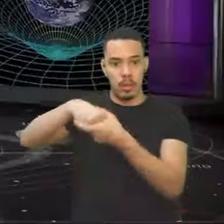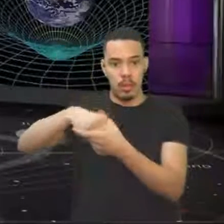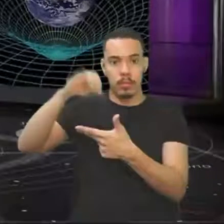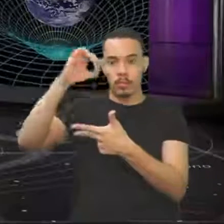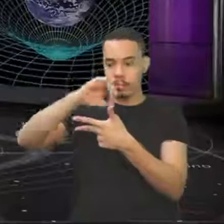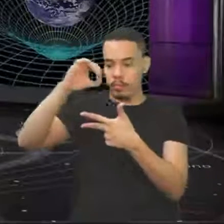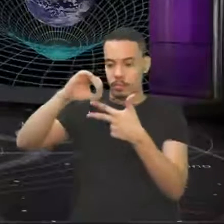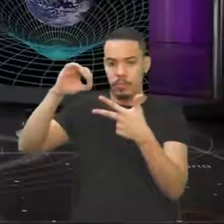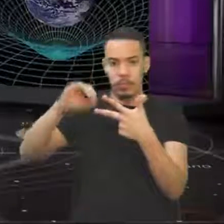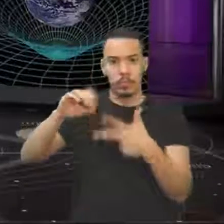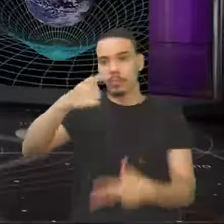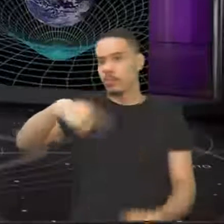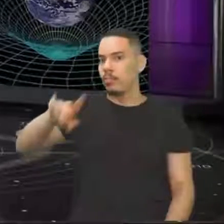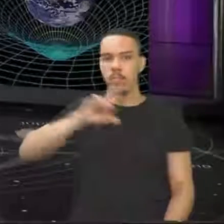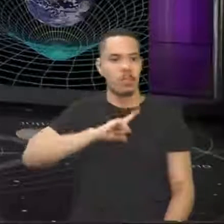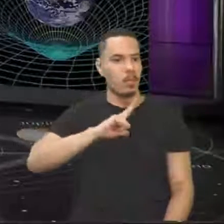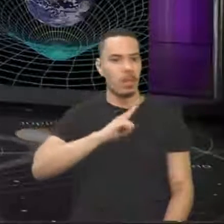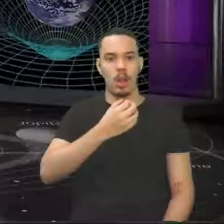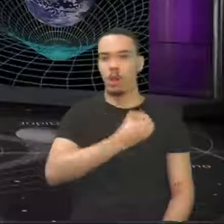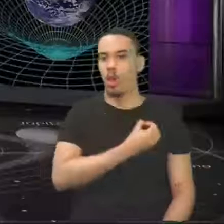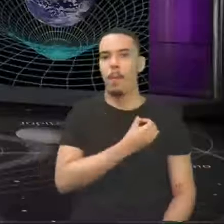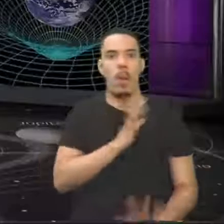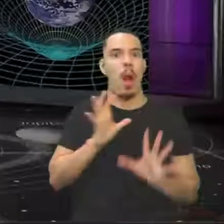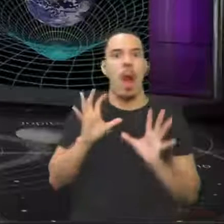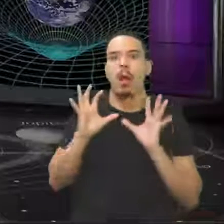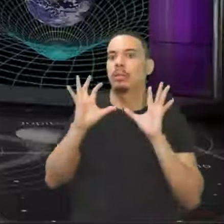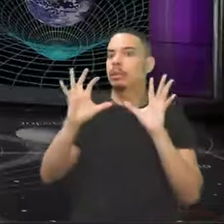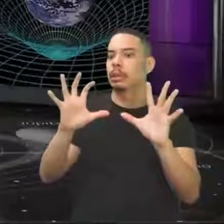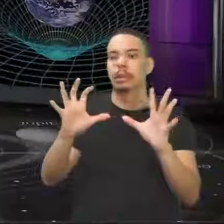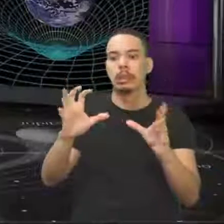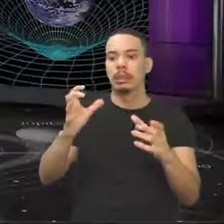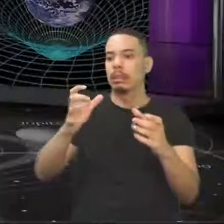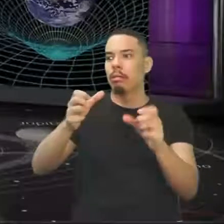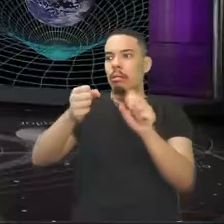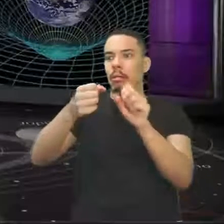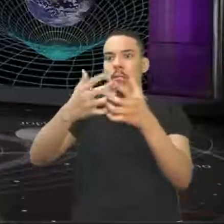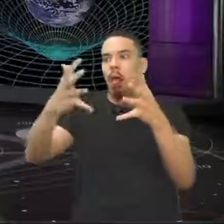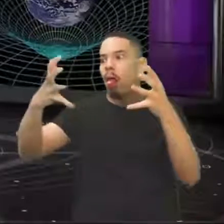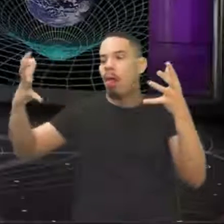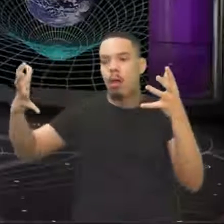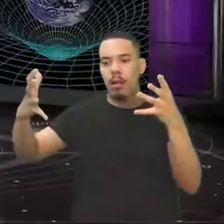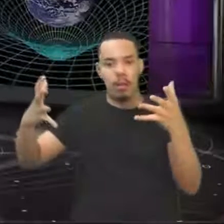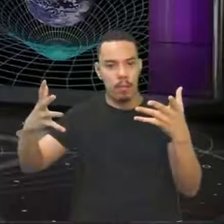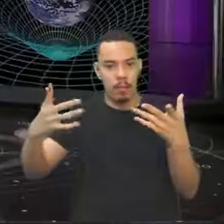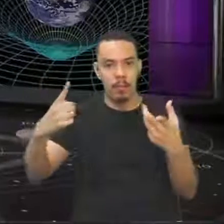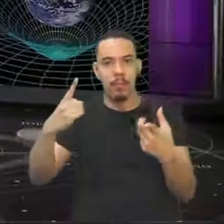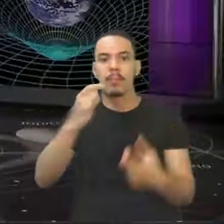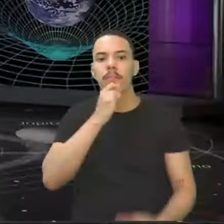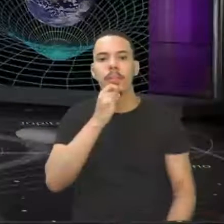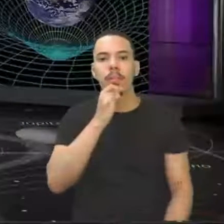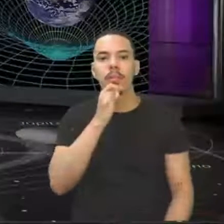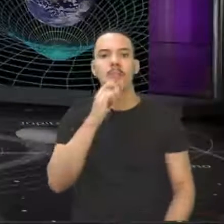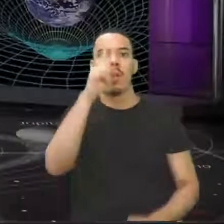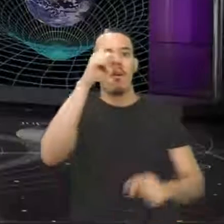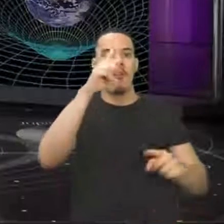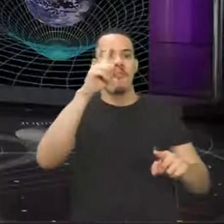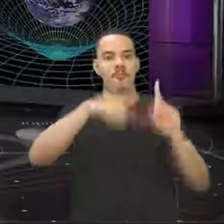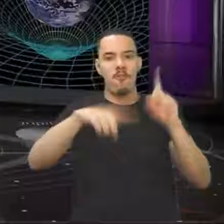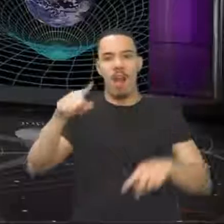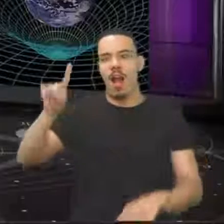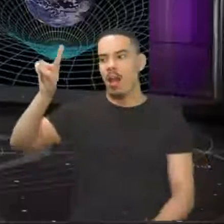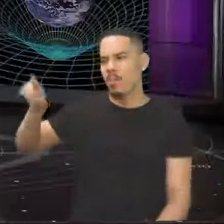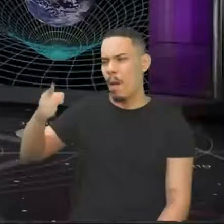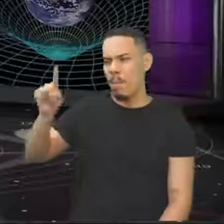você não tem esses números assim, com números grandes. O grande que a fala é várias casas